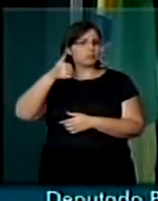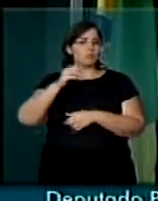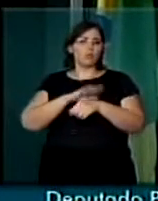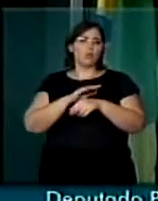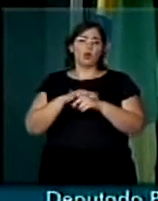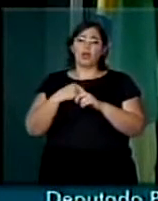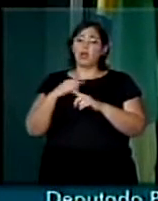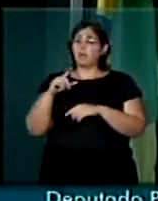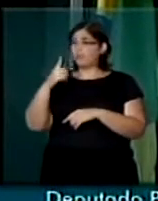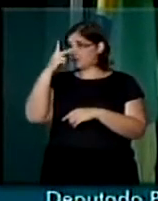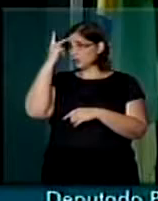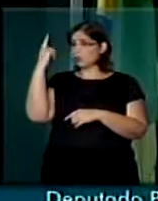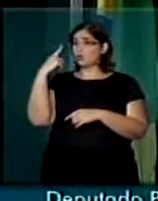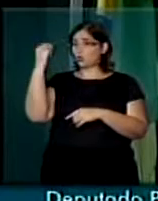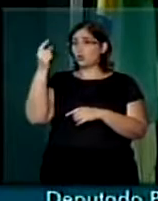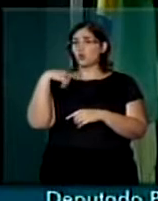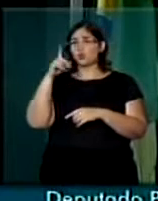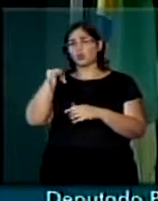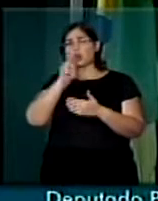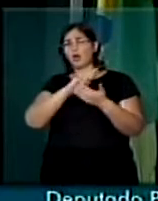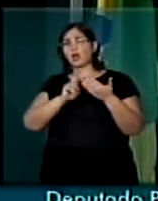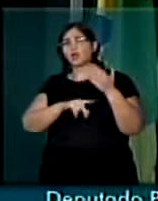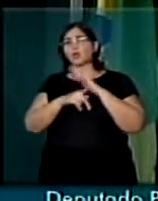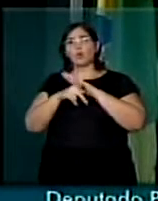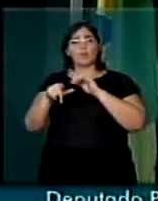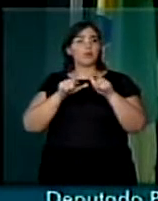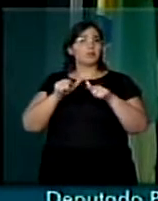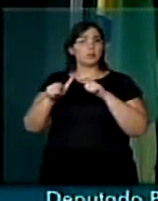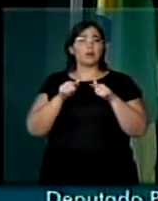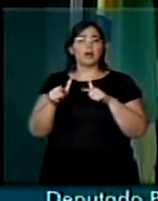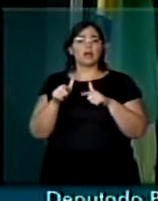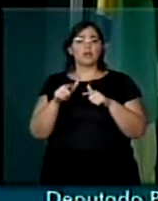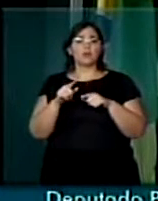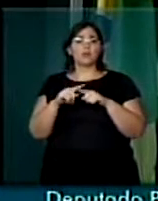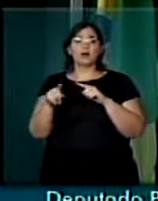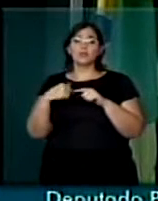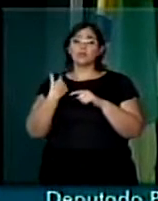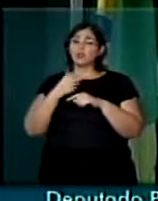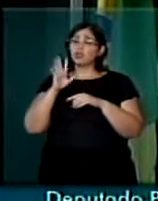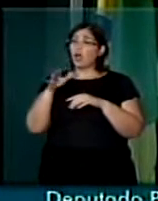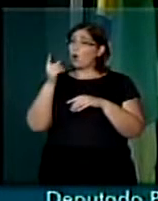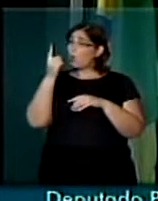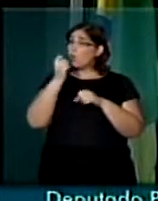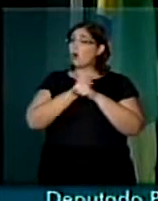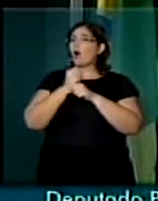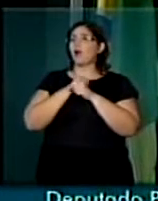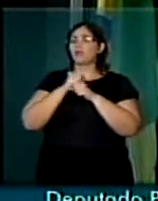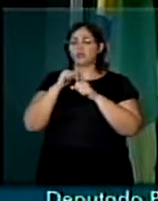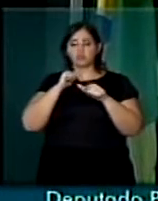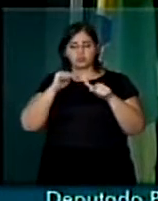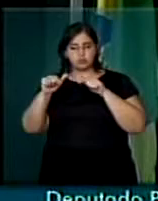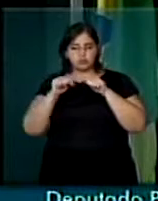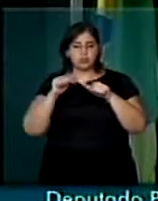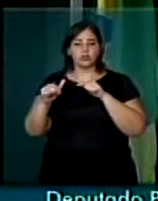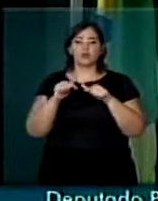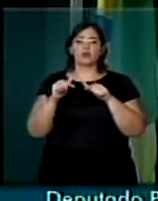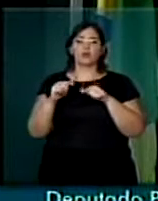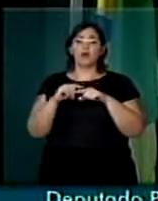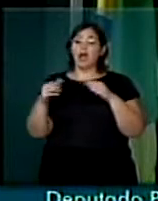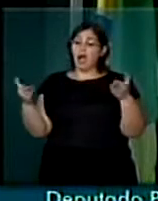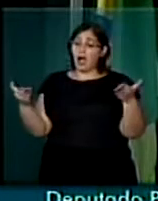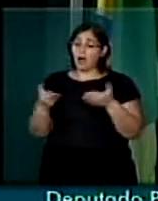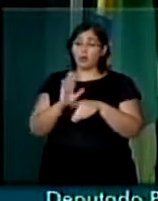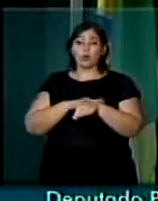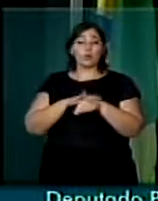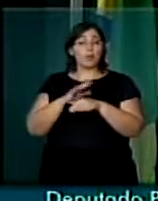que fui designado para ser o relator desse trabalho, há praticamente um ano, e que chega agora num